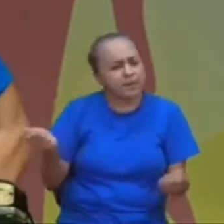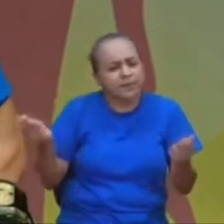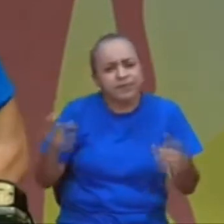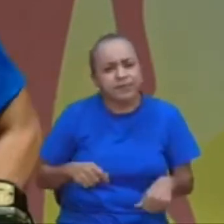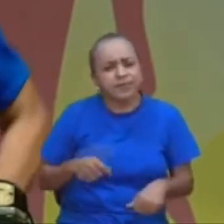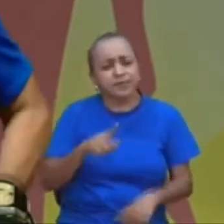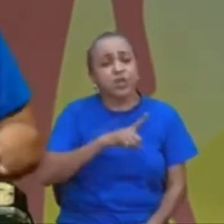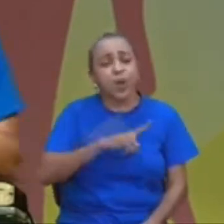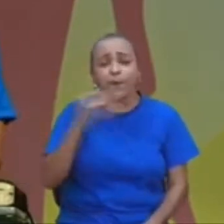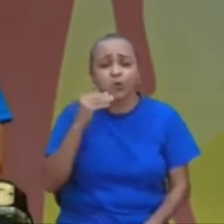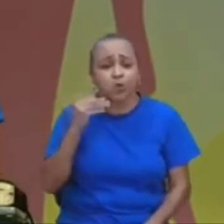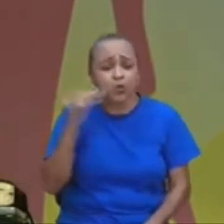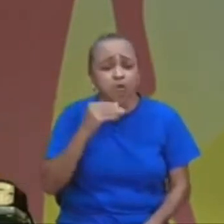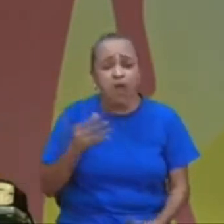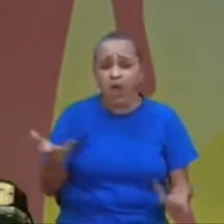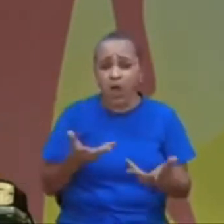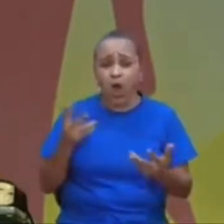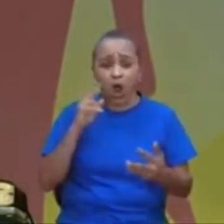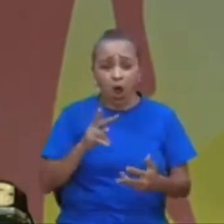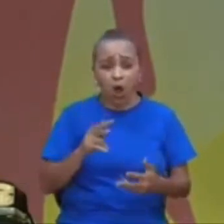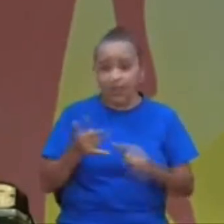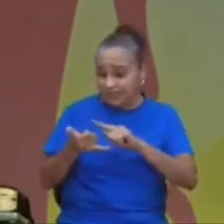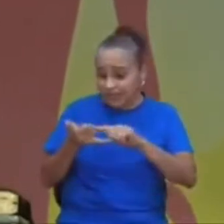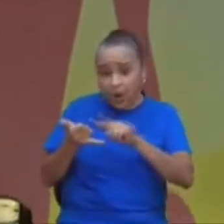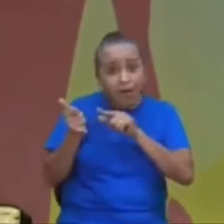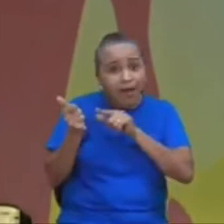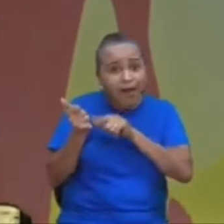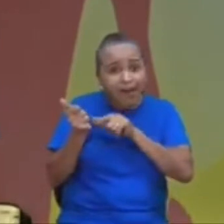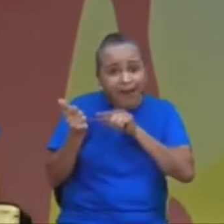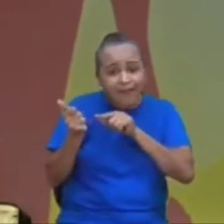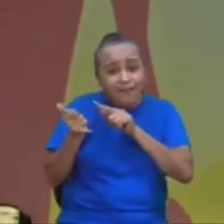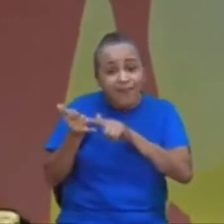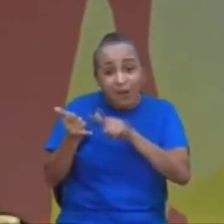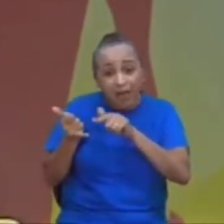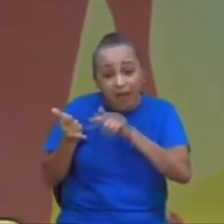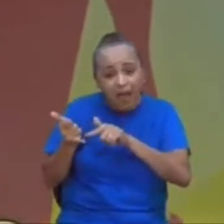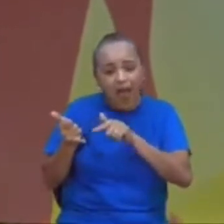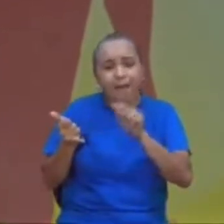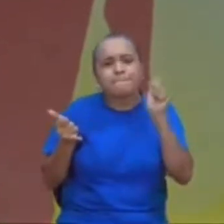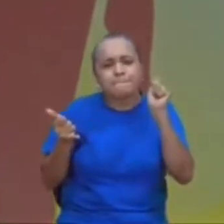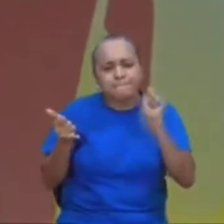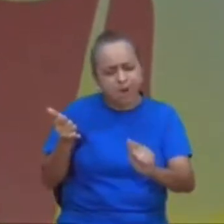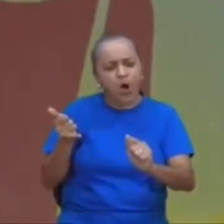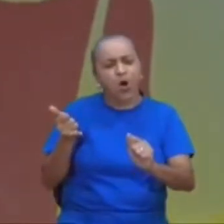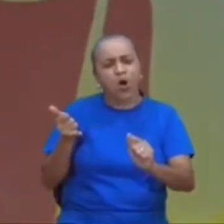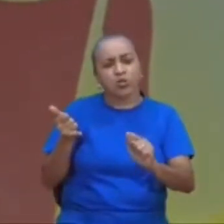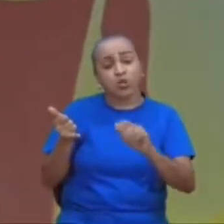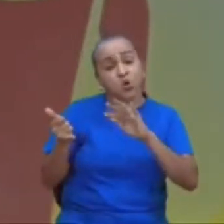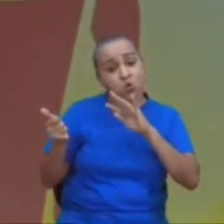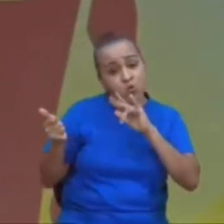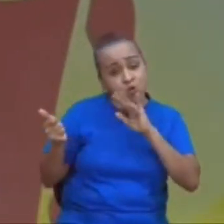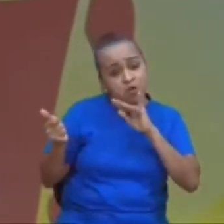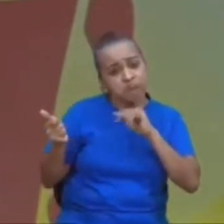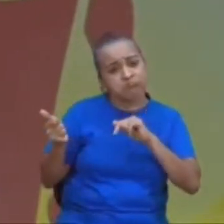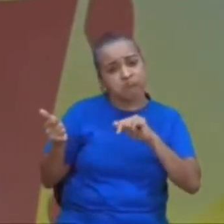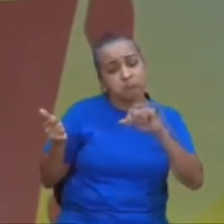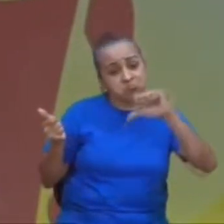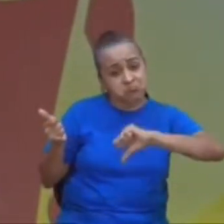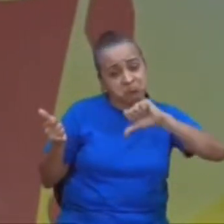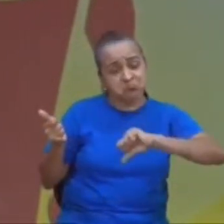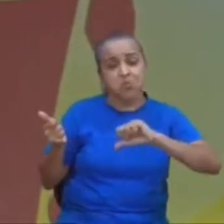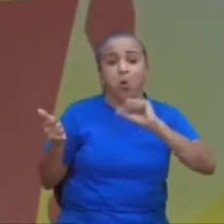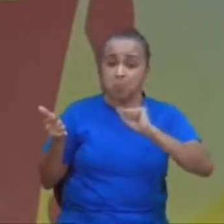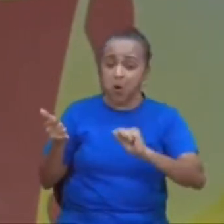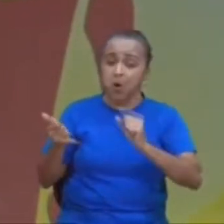você tem um negócio aqui, olha isso aqui, isso aqui, pode ser uma coisa ruim, ou pode ser uma coisa maravilhosa para você,